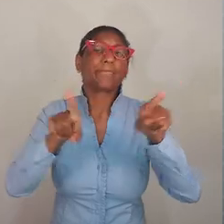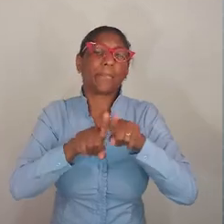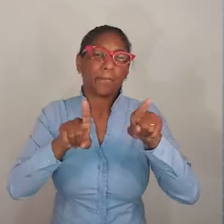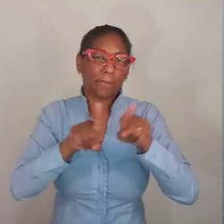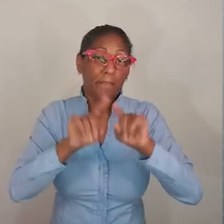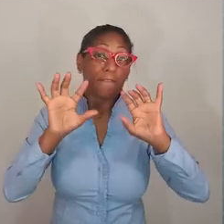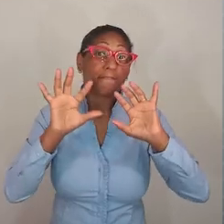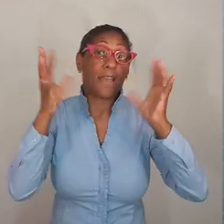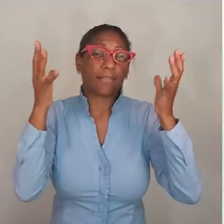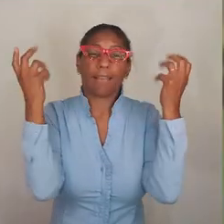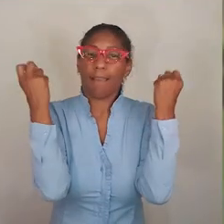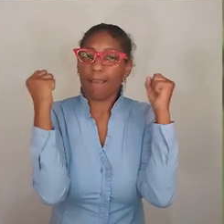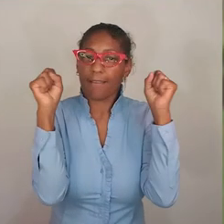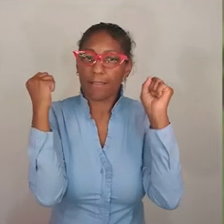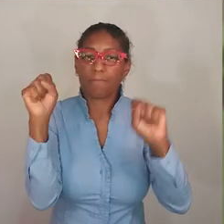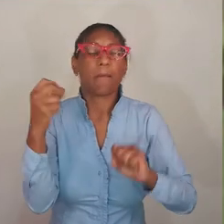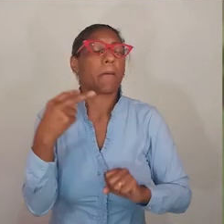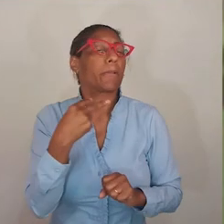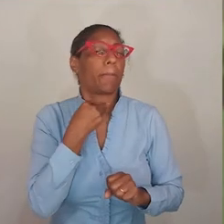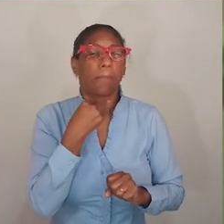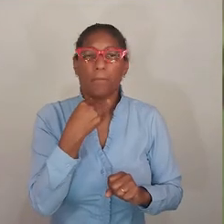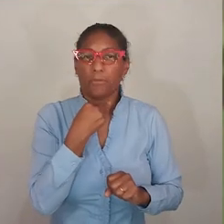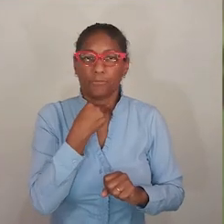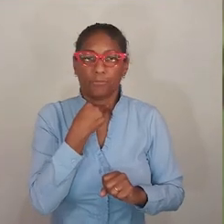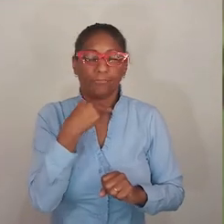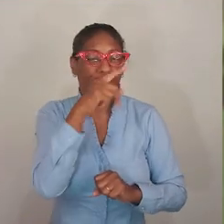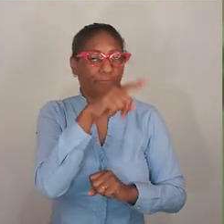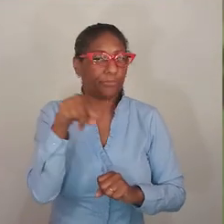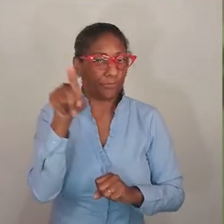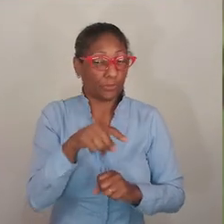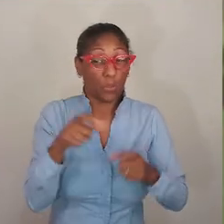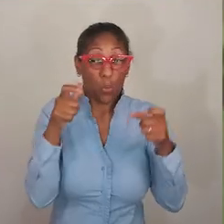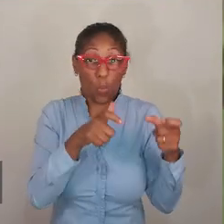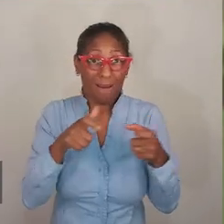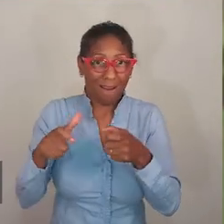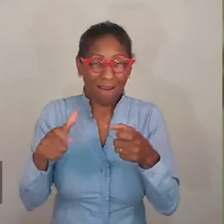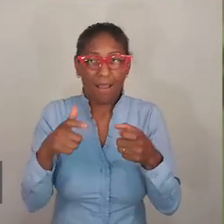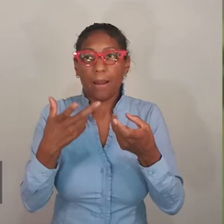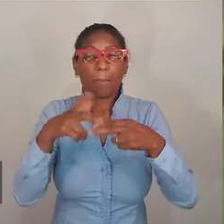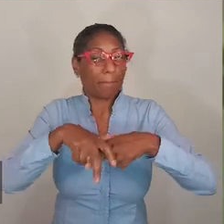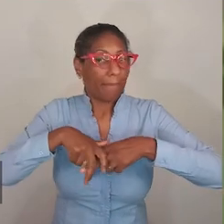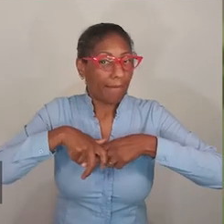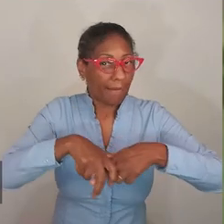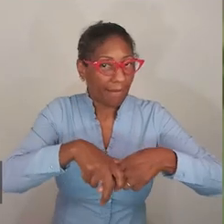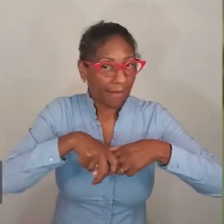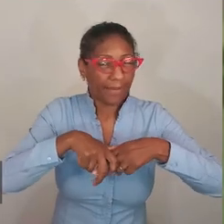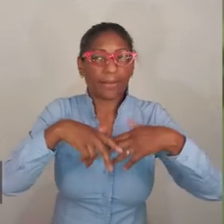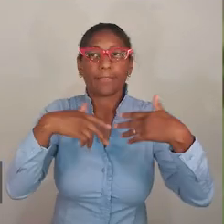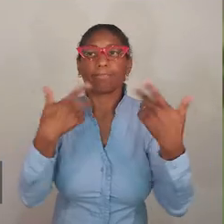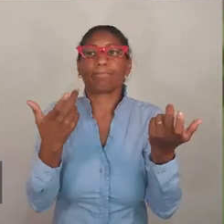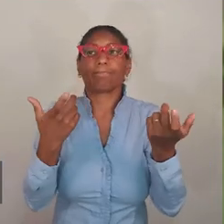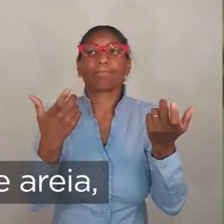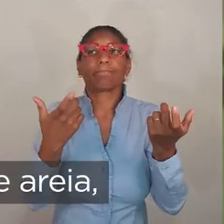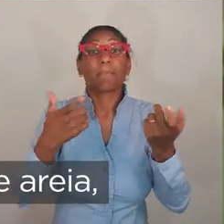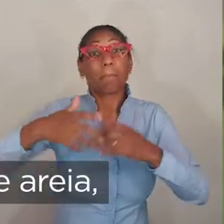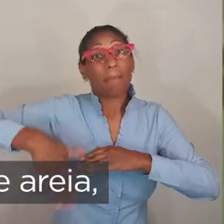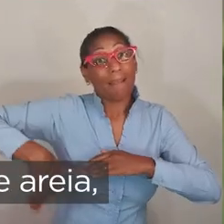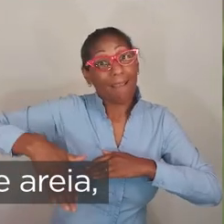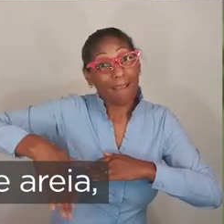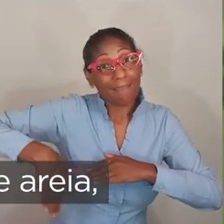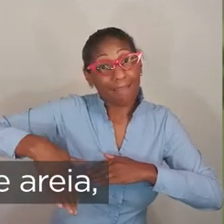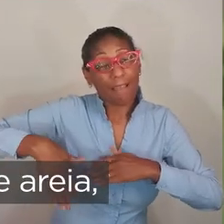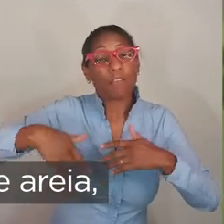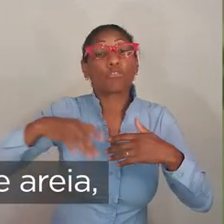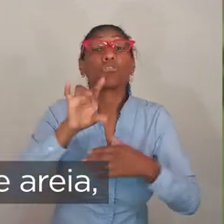sociais e esportivos. Nos condomínios, as áreas comuns, como salões de festa e academias, também não podem ficar abertas. Locais